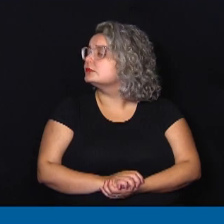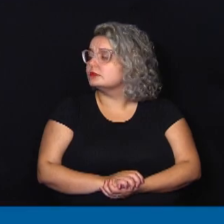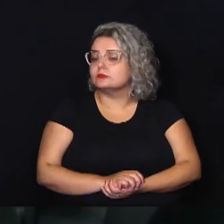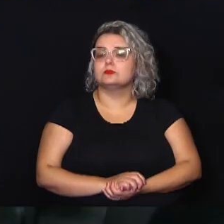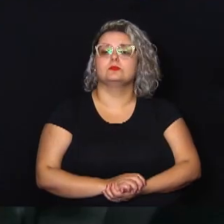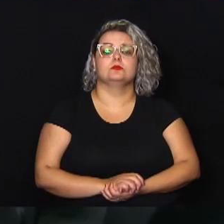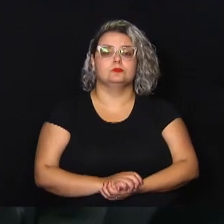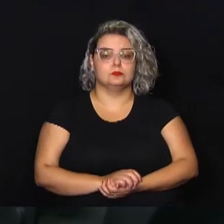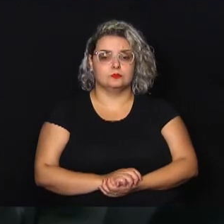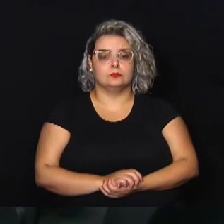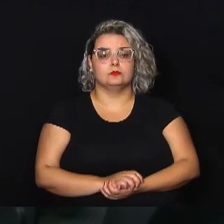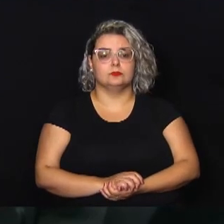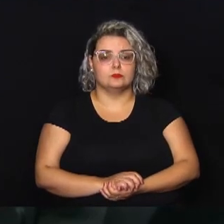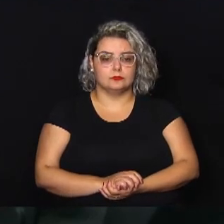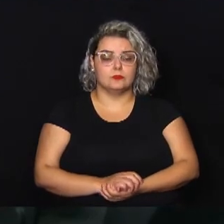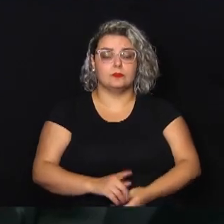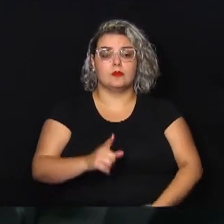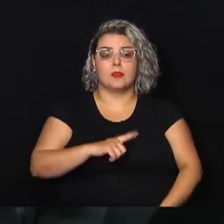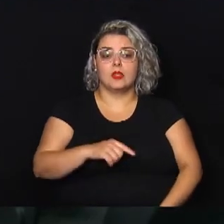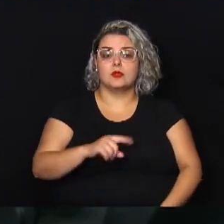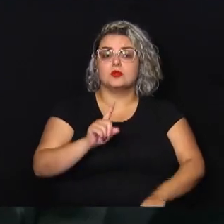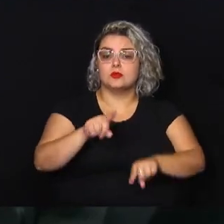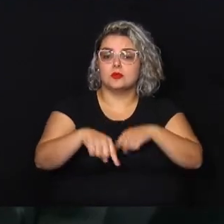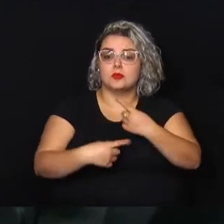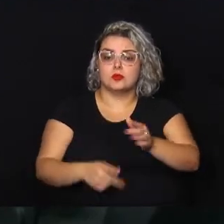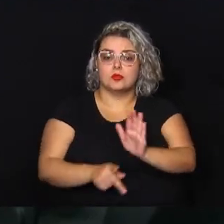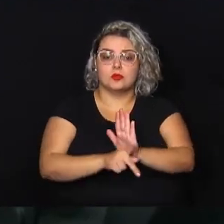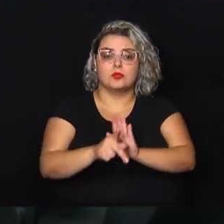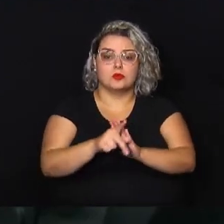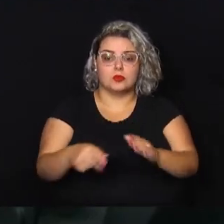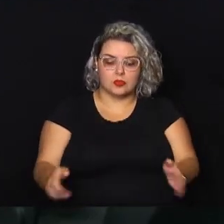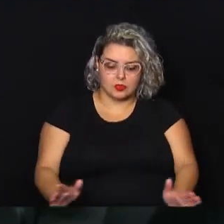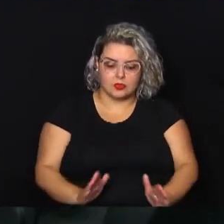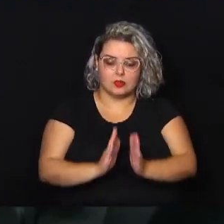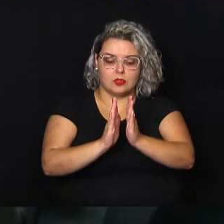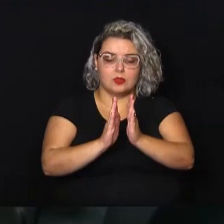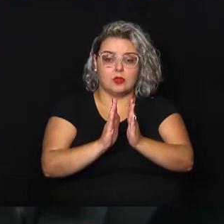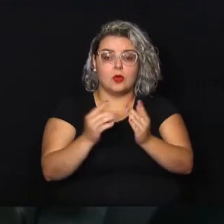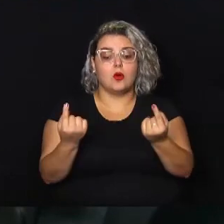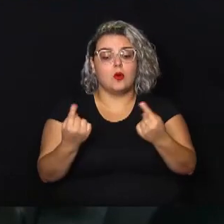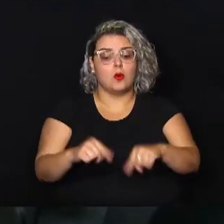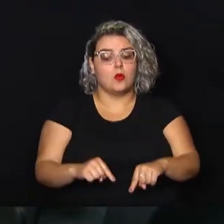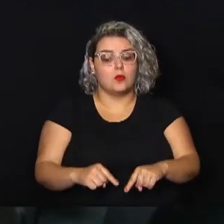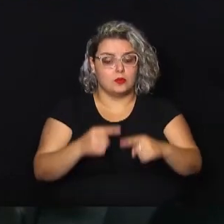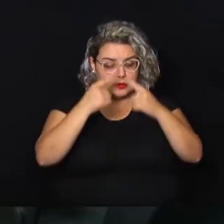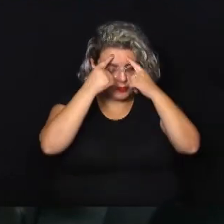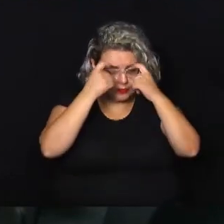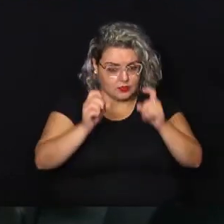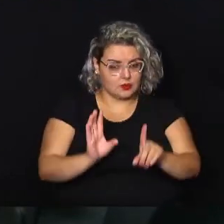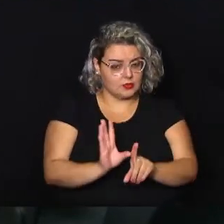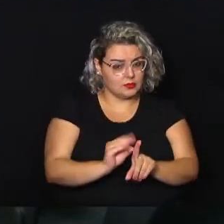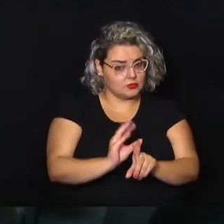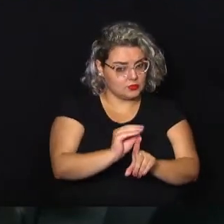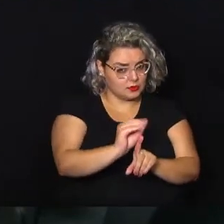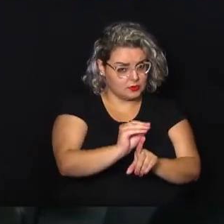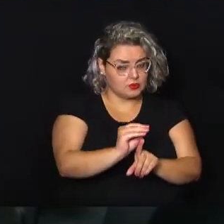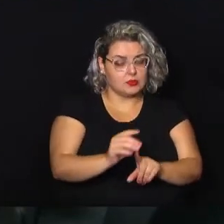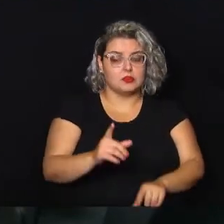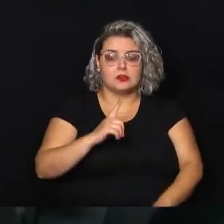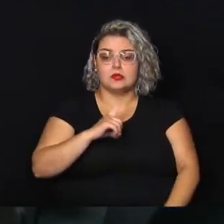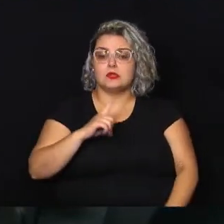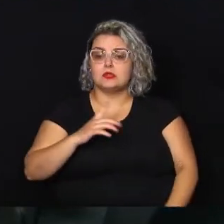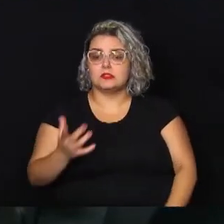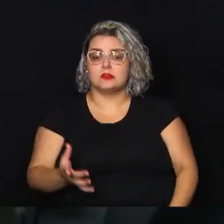sexual. Existia um outro projeto que era de enfrentamento à violência e ao assédio, que tem ali a execução de